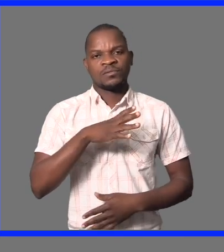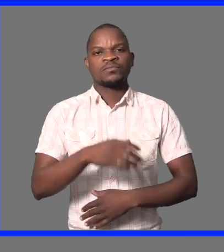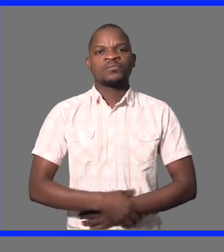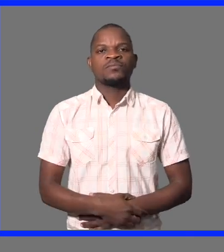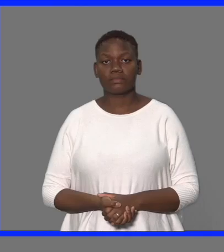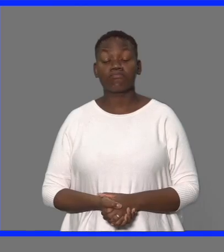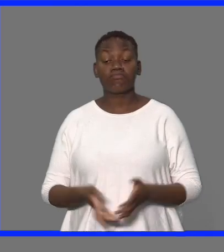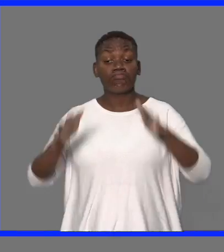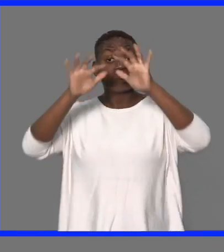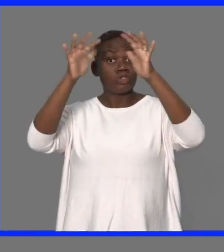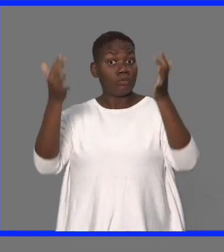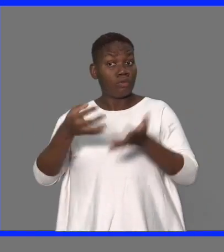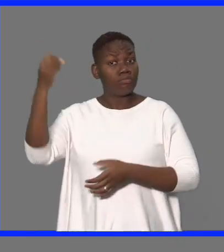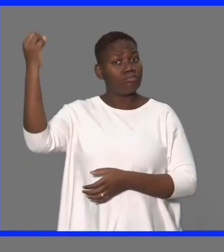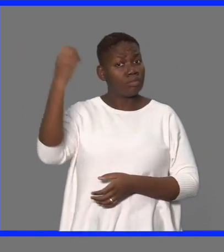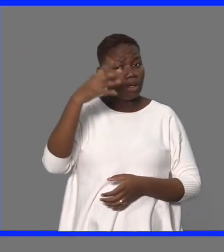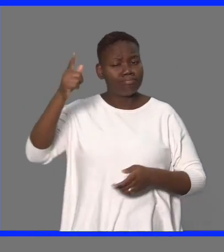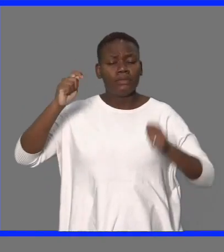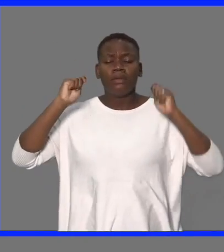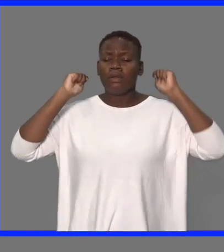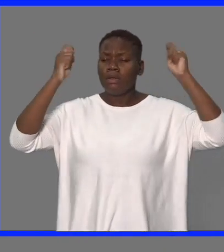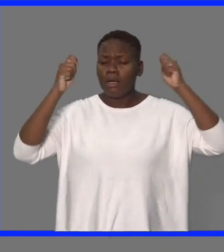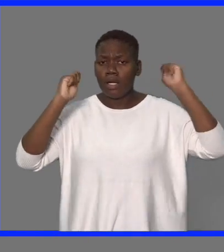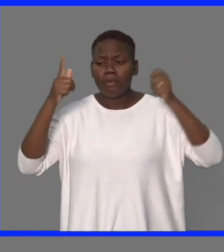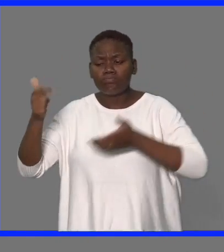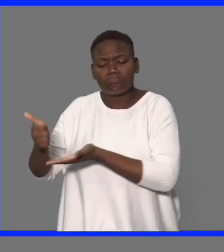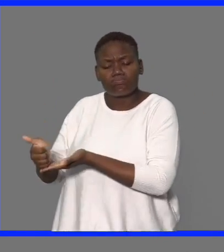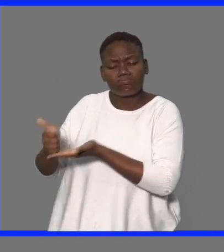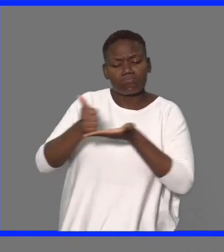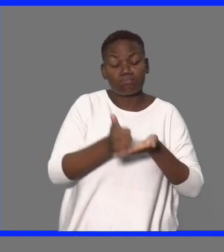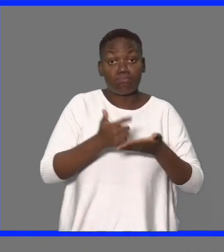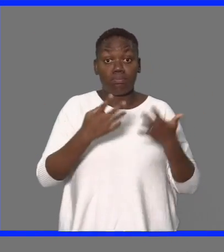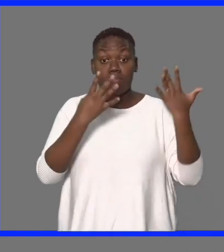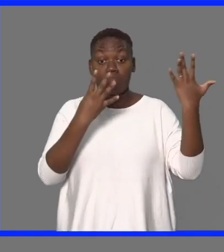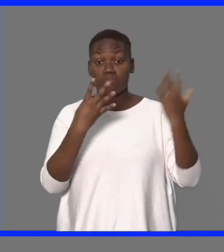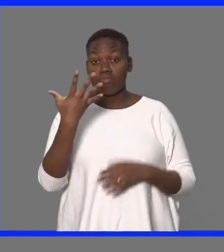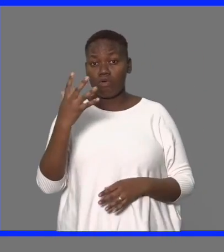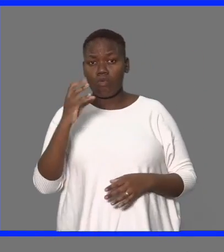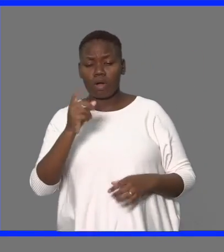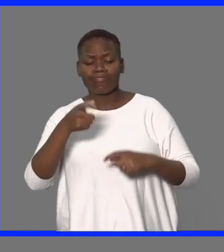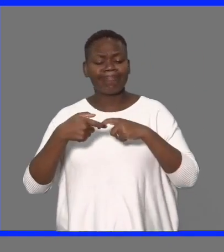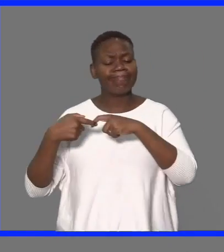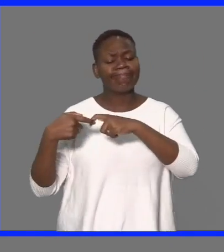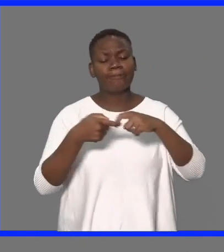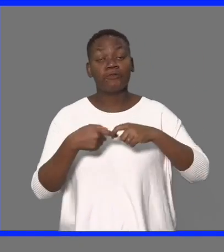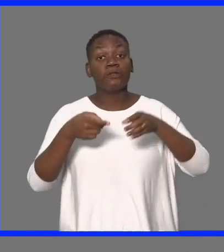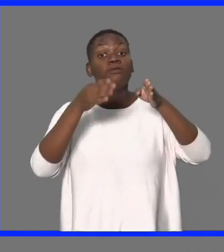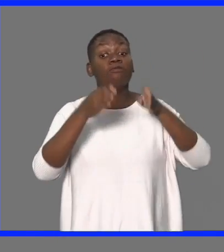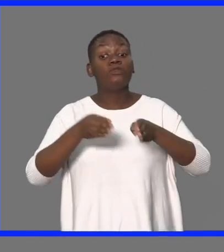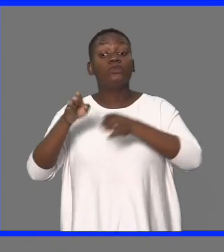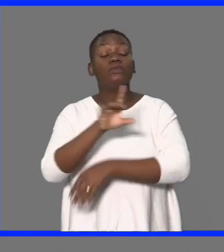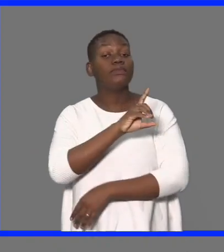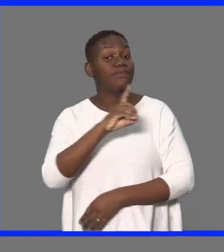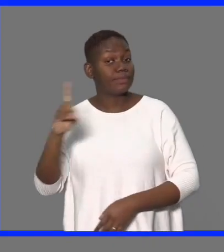de higienização. Com esta campanha, a Light for the World prevê apoiar 950 famílias com